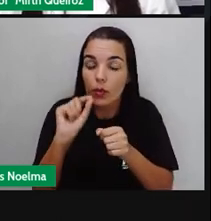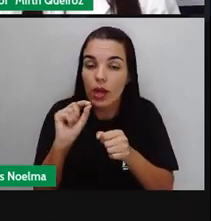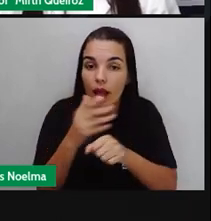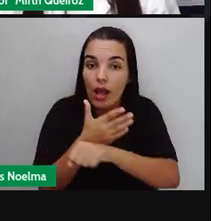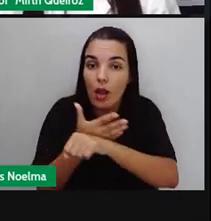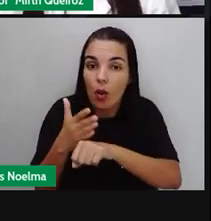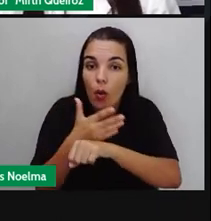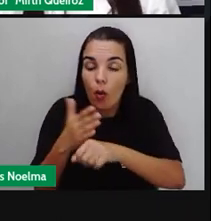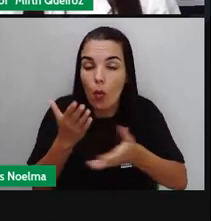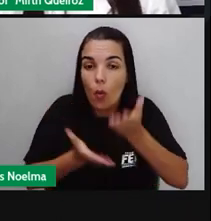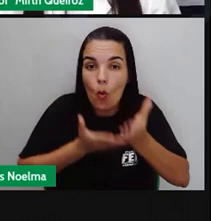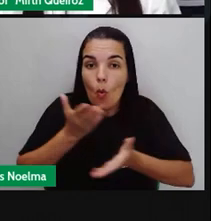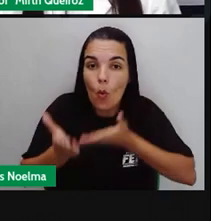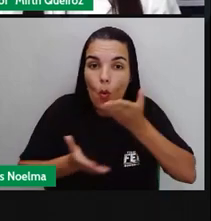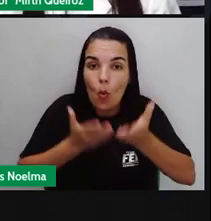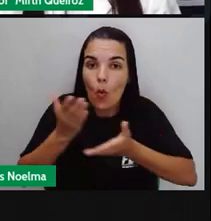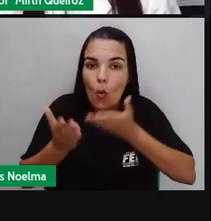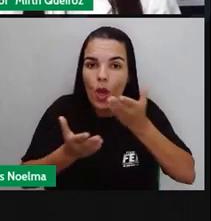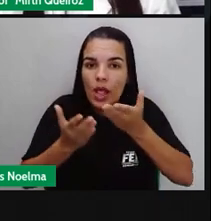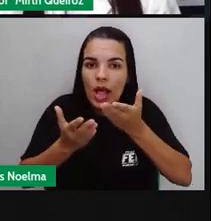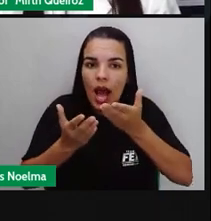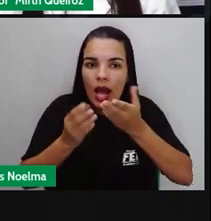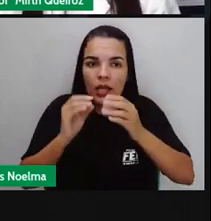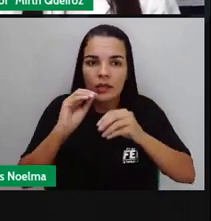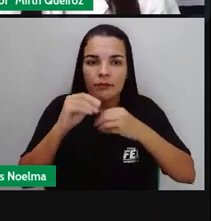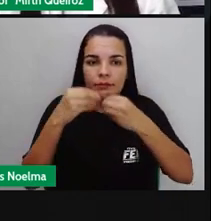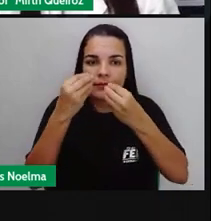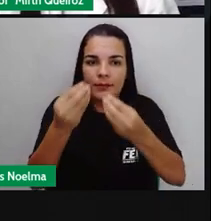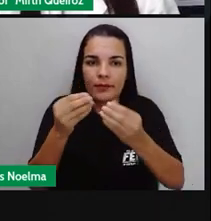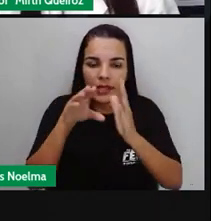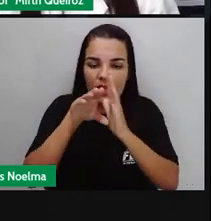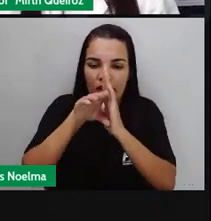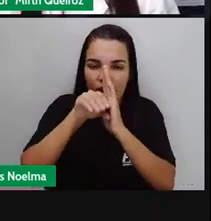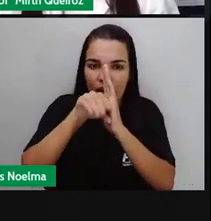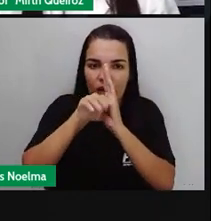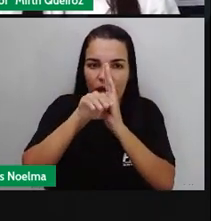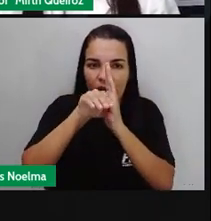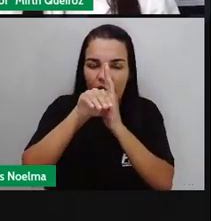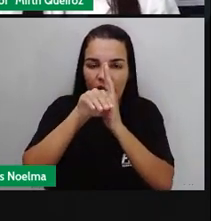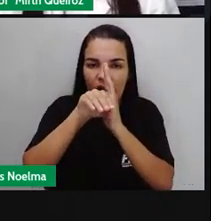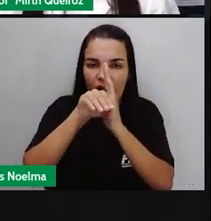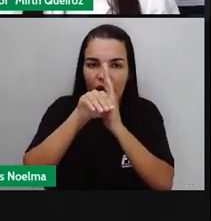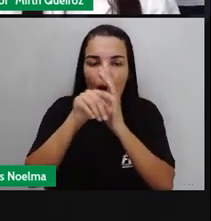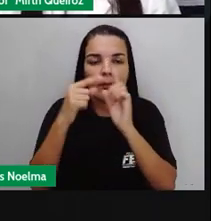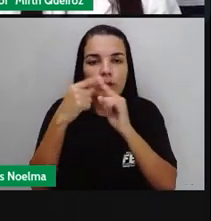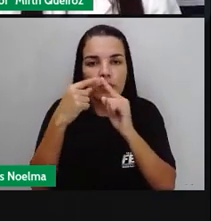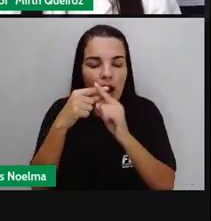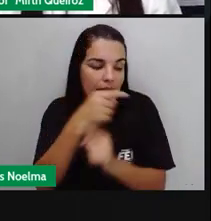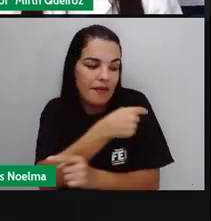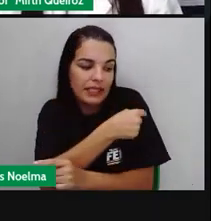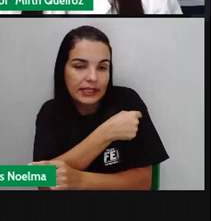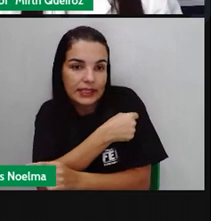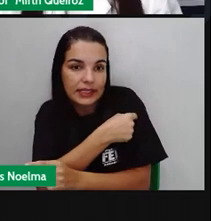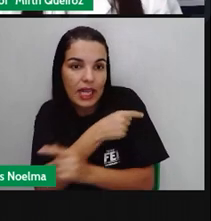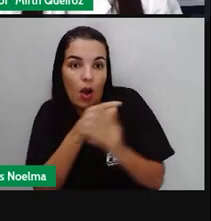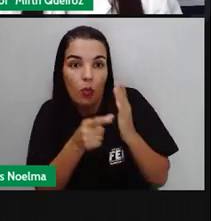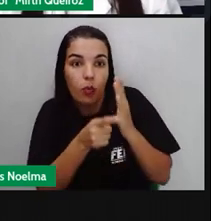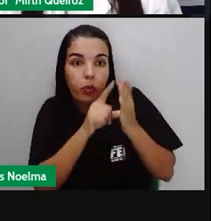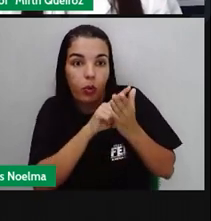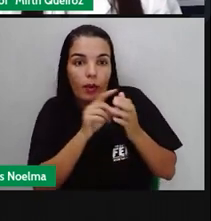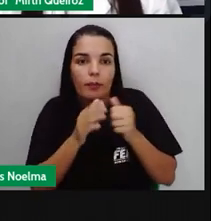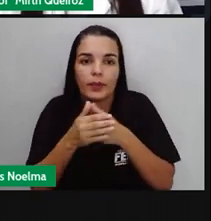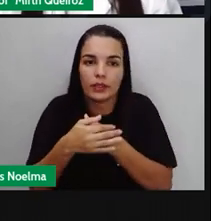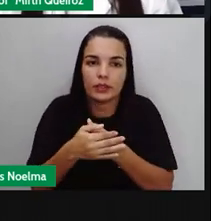causadas por bactérias, certo? É para tratamento. Vacina é prevenção, antibiótico é tratamento. Só que o que acontece?